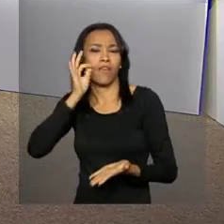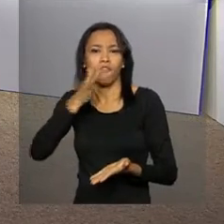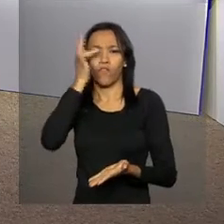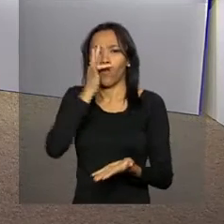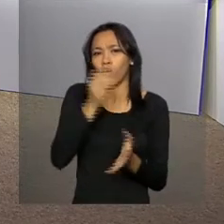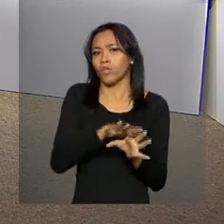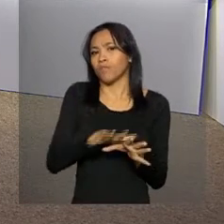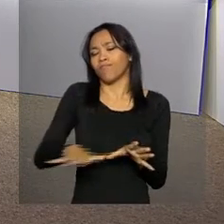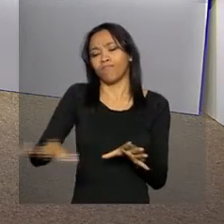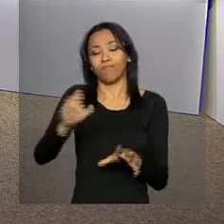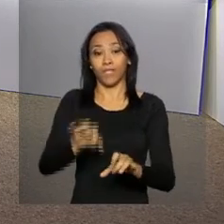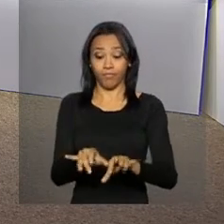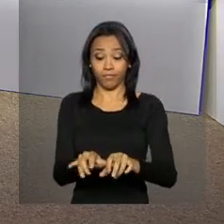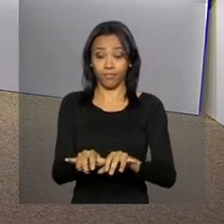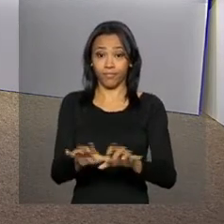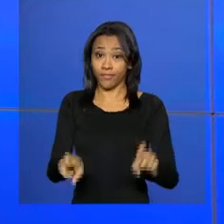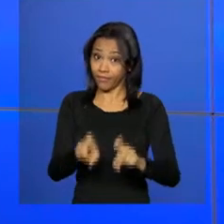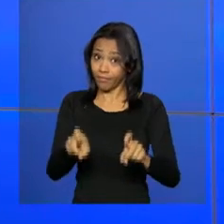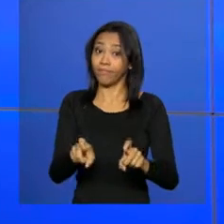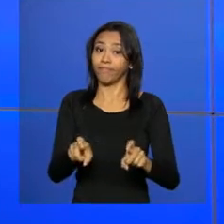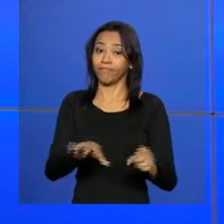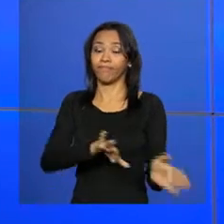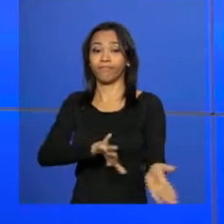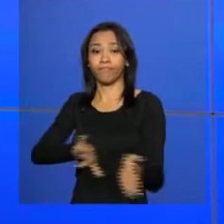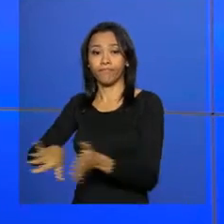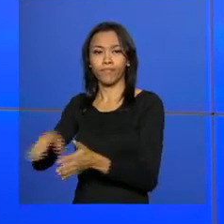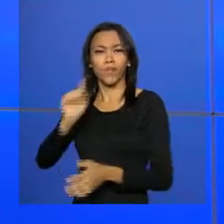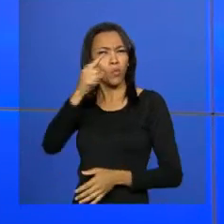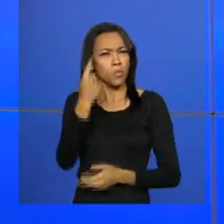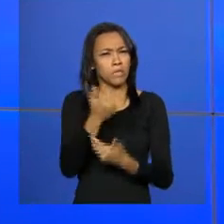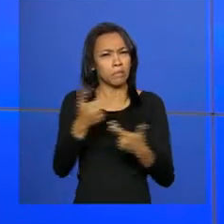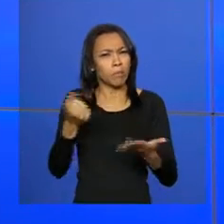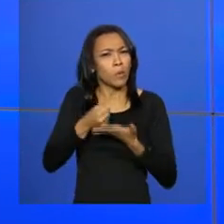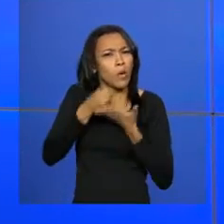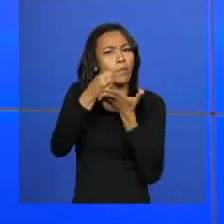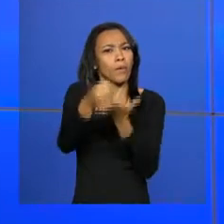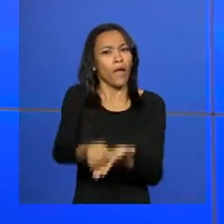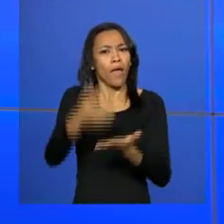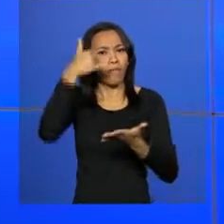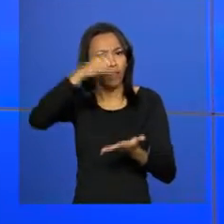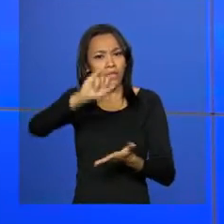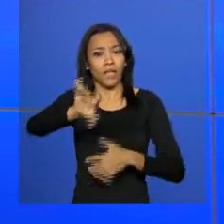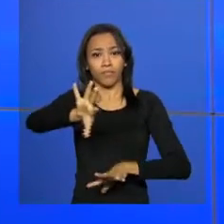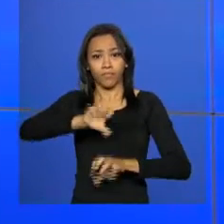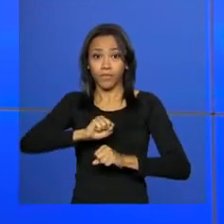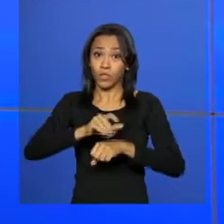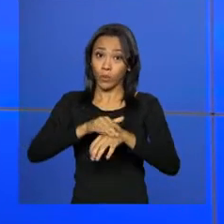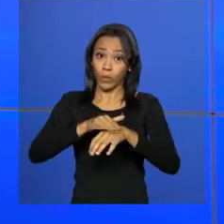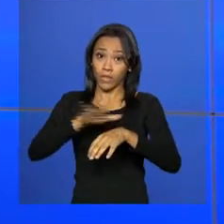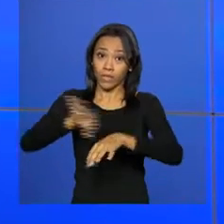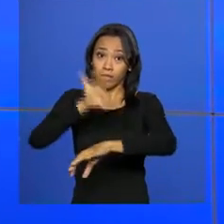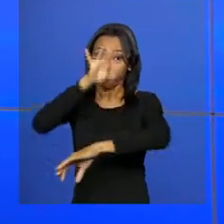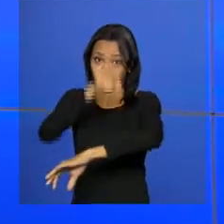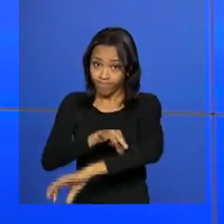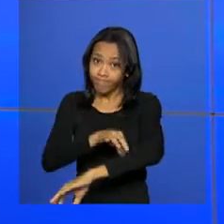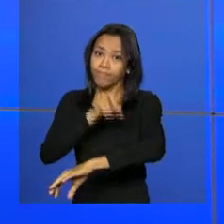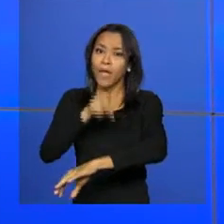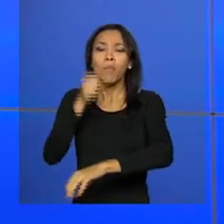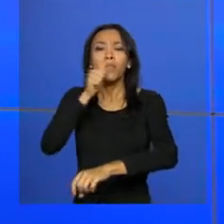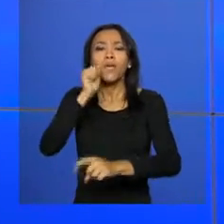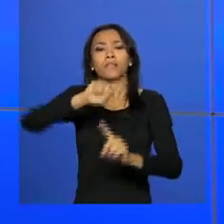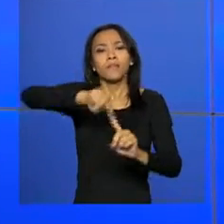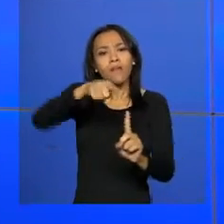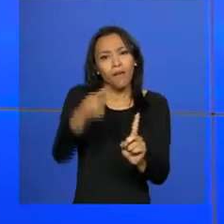floriculturas e lan houses. Um auxílio importante para prevenir as doenças transmitidas pelo Aedes aegypti. Mulheres